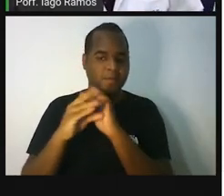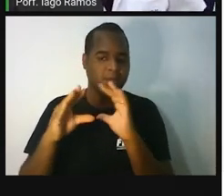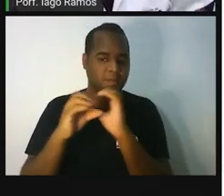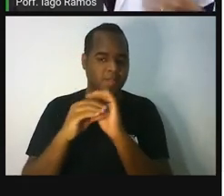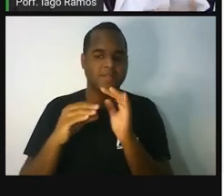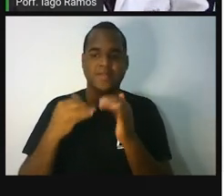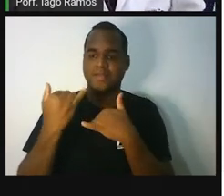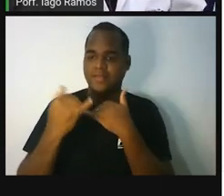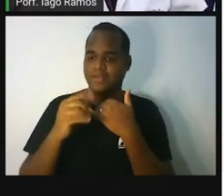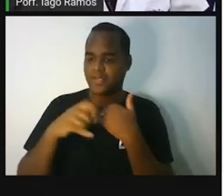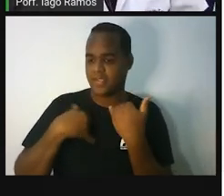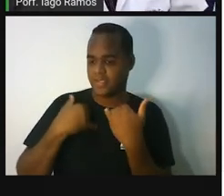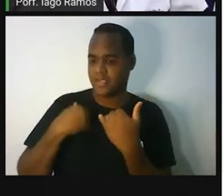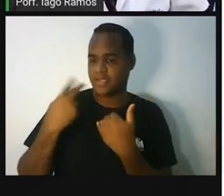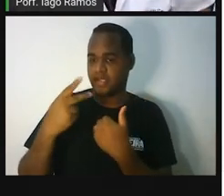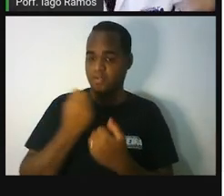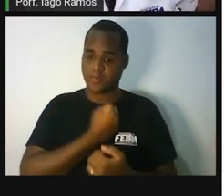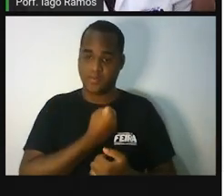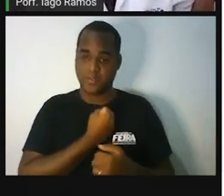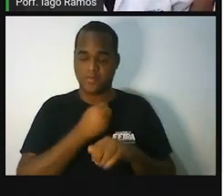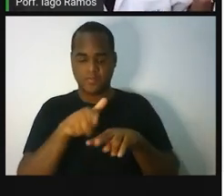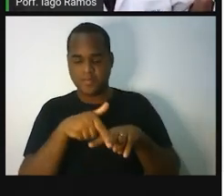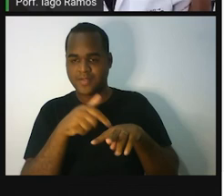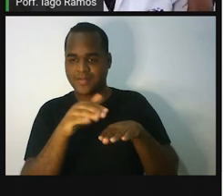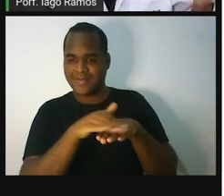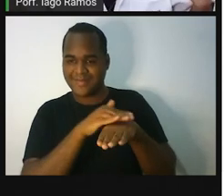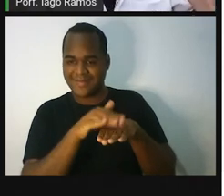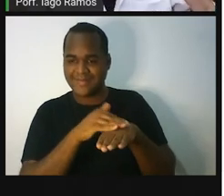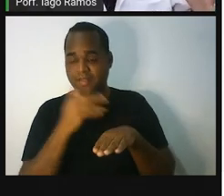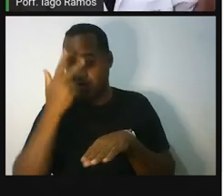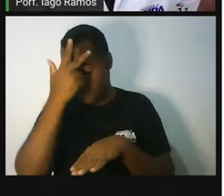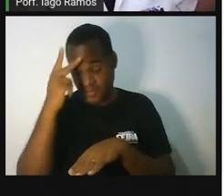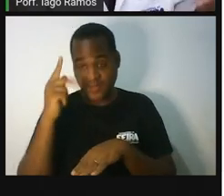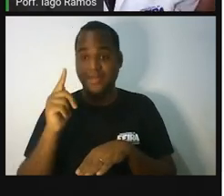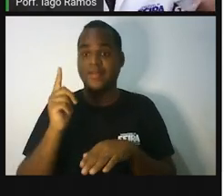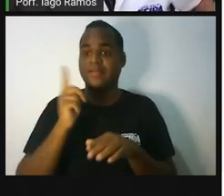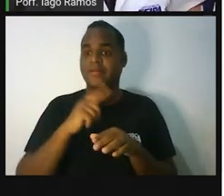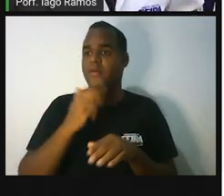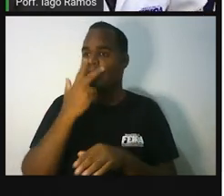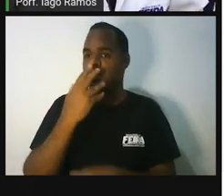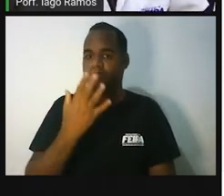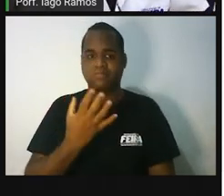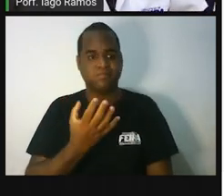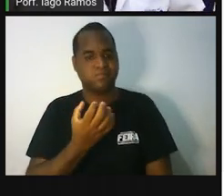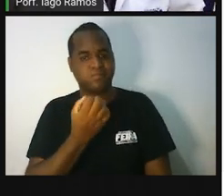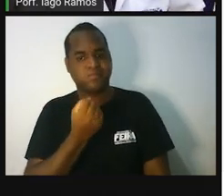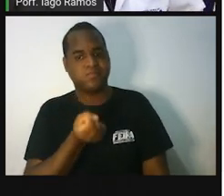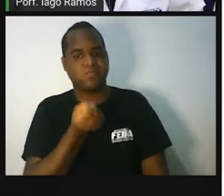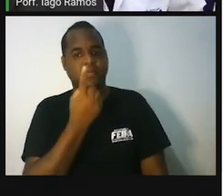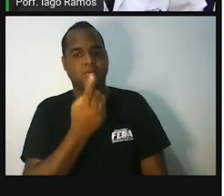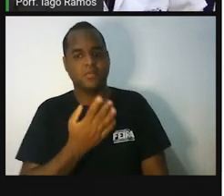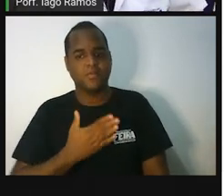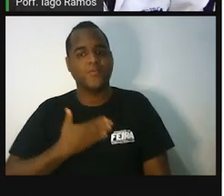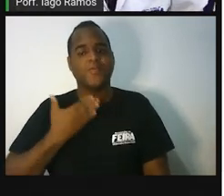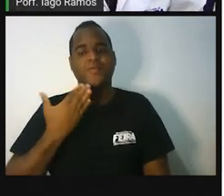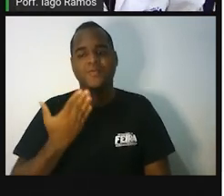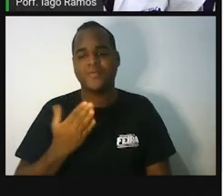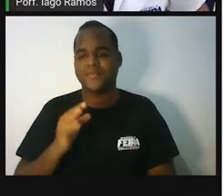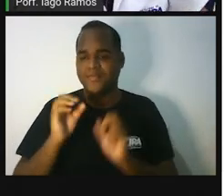da pessoa. A partir do número que ela calça. A pessoa fica. Com uma cara de espanto. Tá bom?